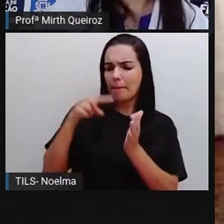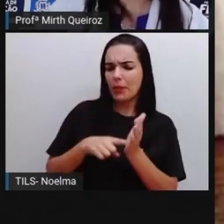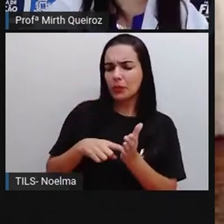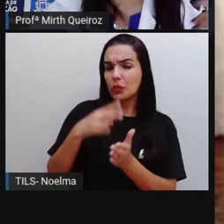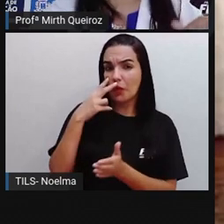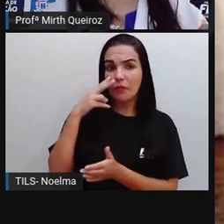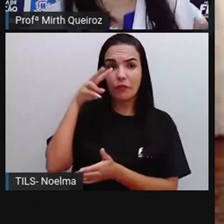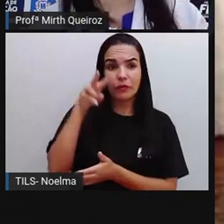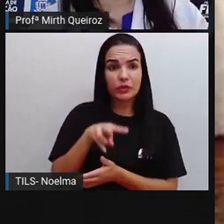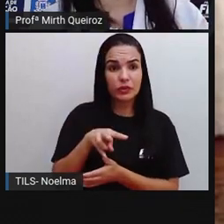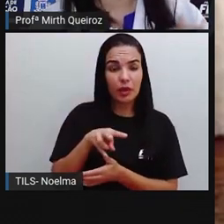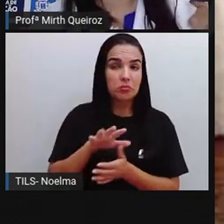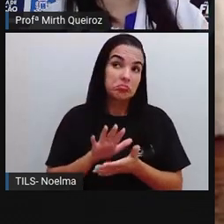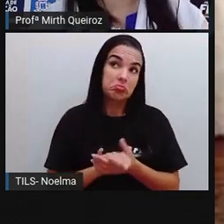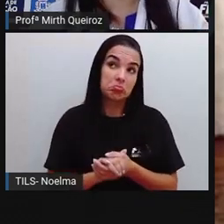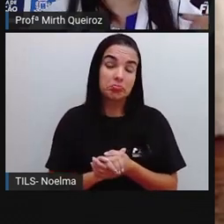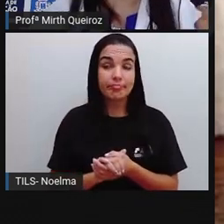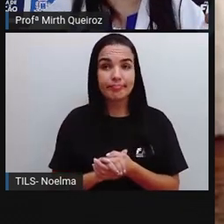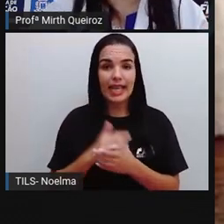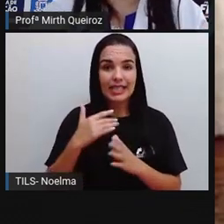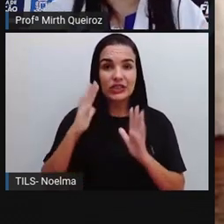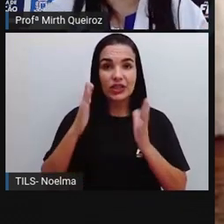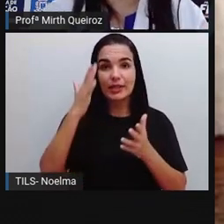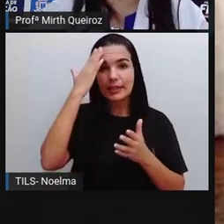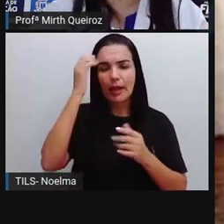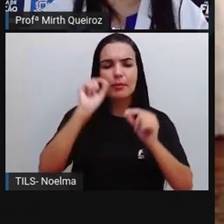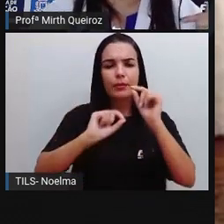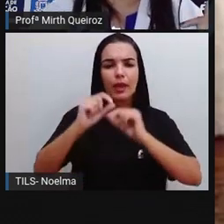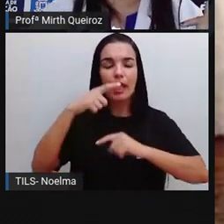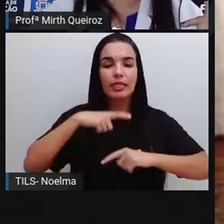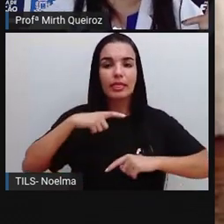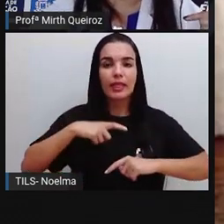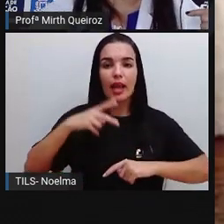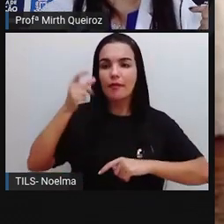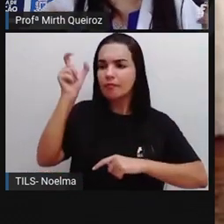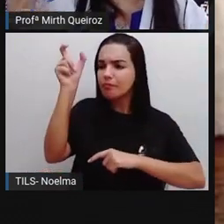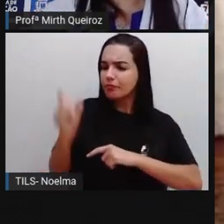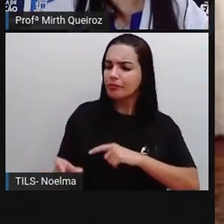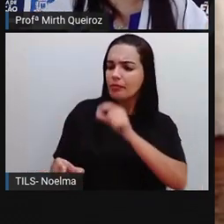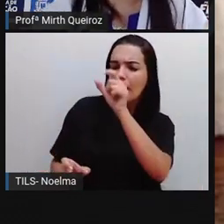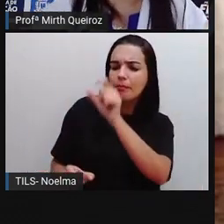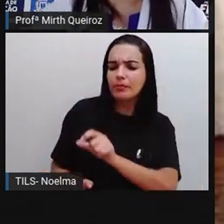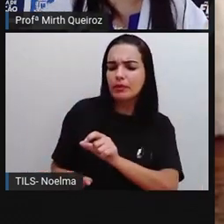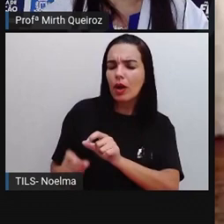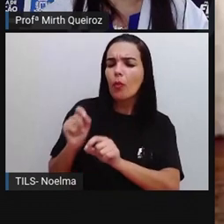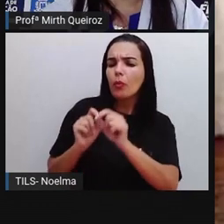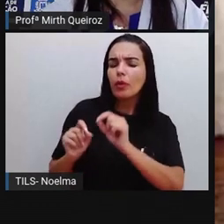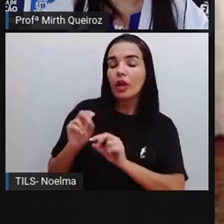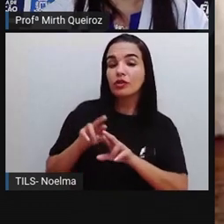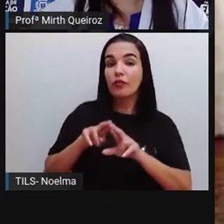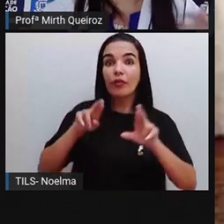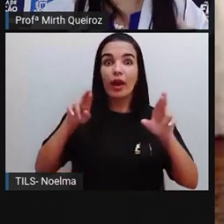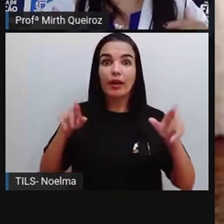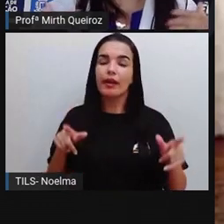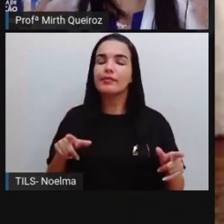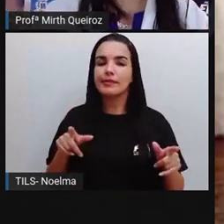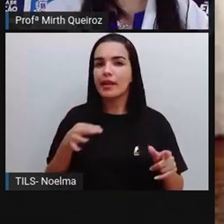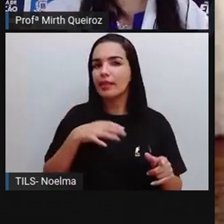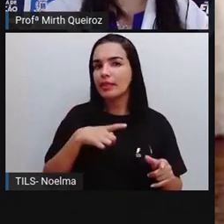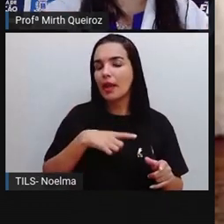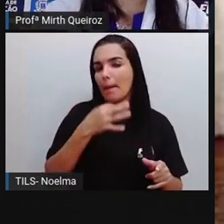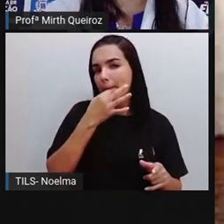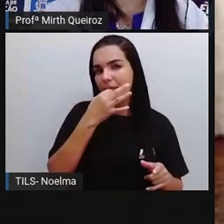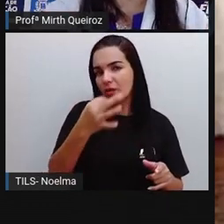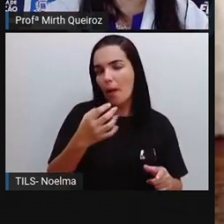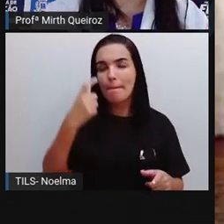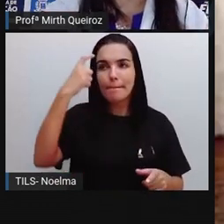A gente sabe que a gente pode ter pontos de vista diferentes em relação a opiniões, né? A gente pode pensar